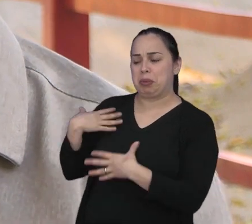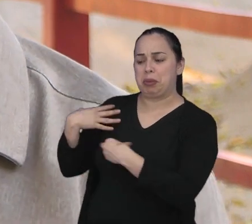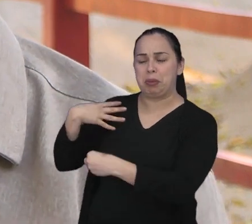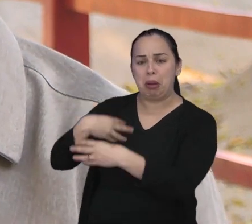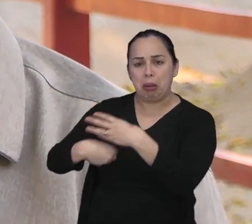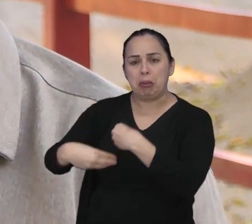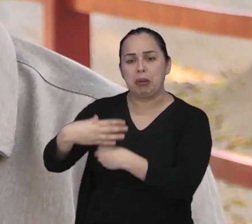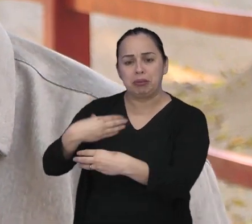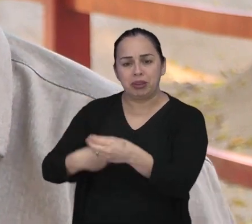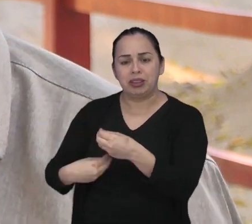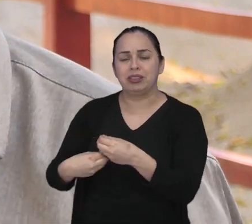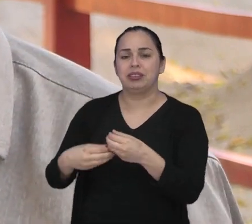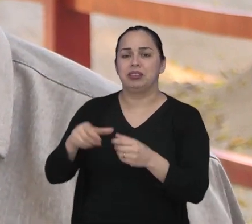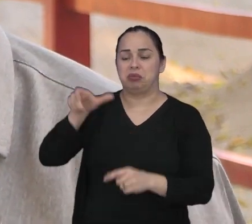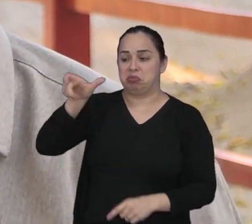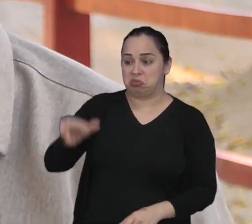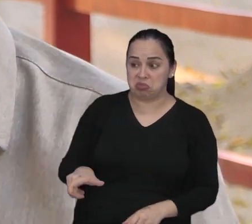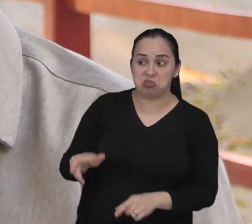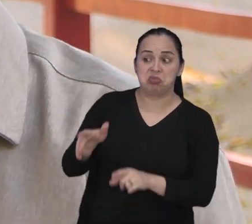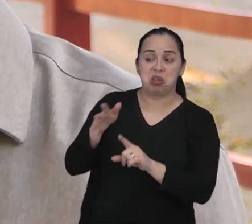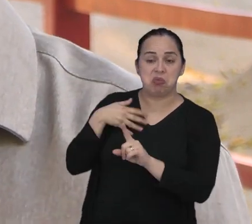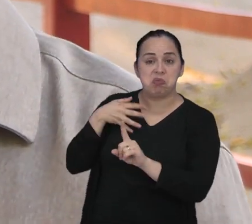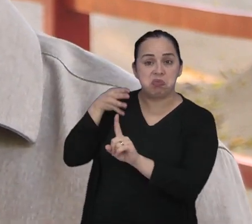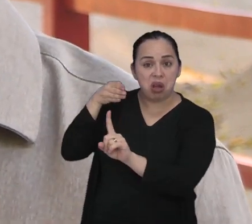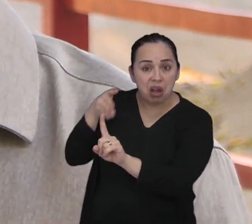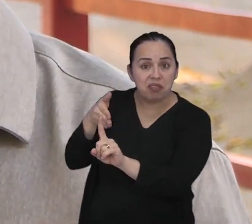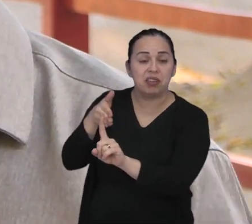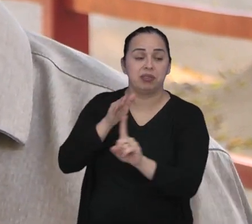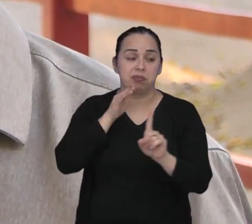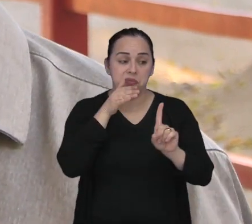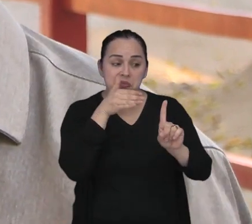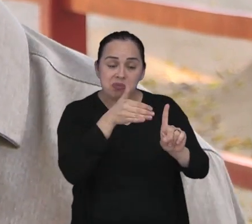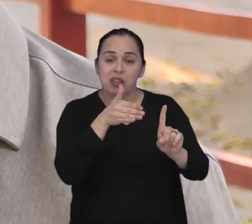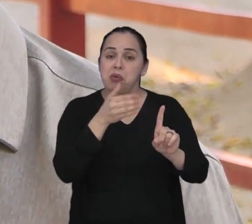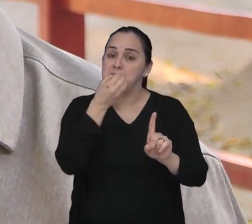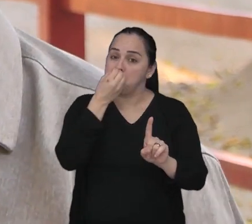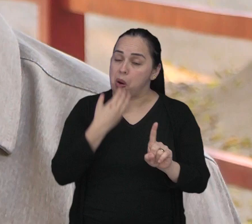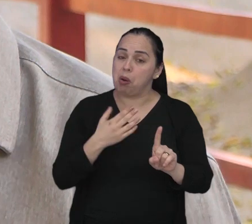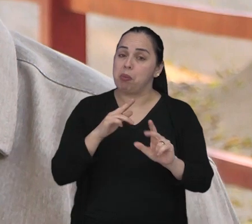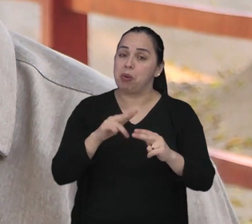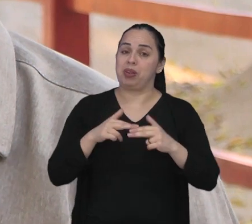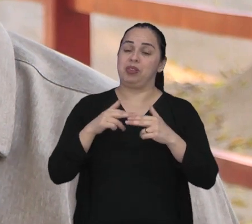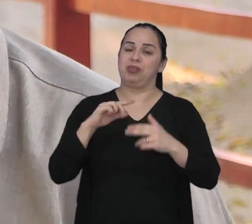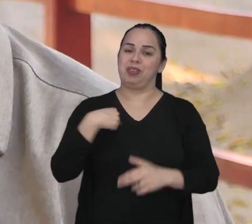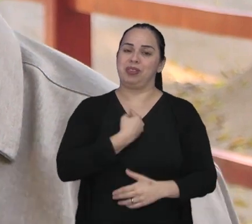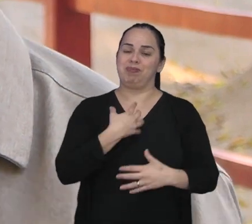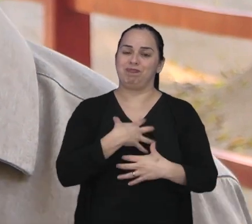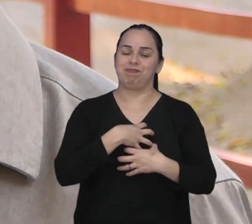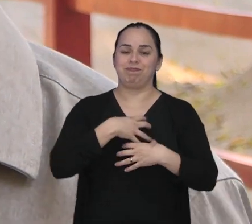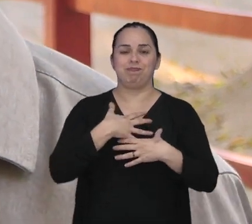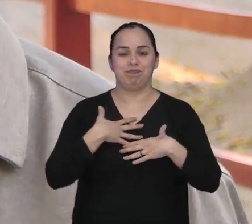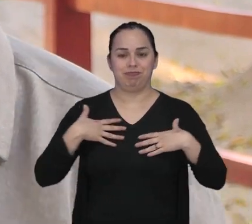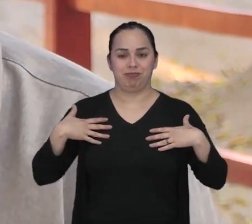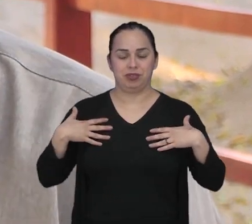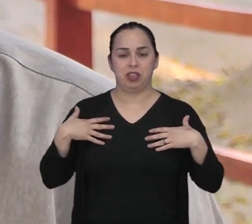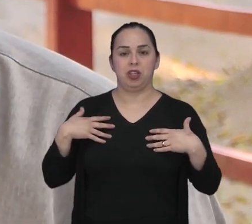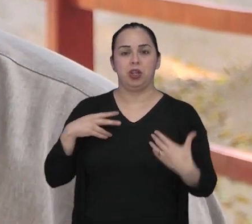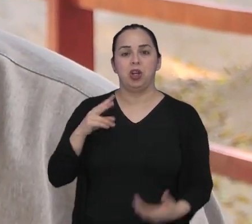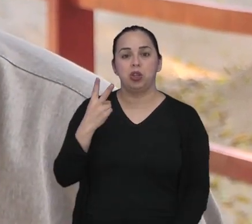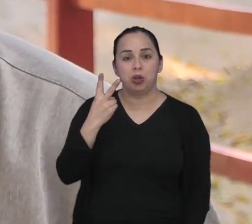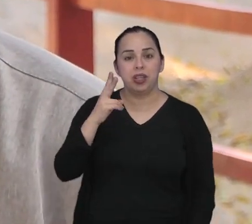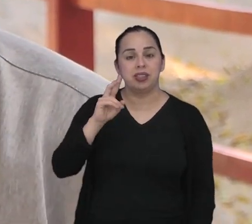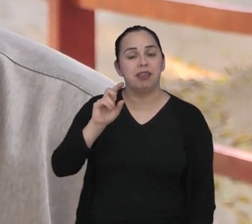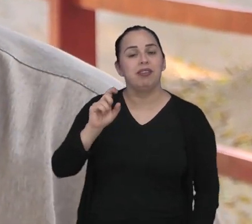história, sempre foram exemplares. Então, isso aí dá um orgulho muito grande. Tivemos aí dois vice